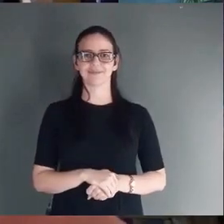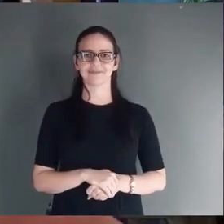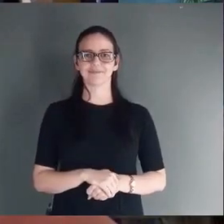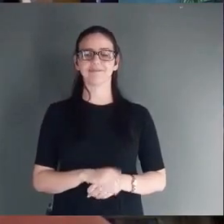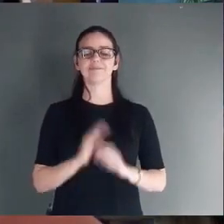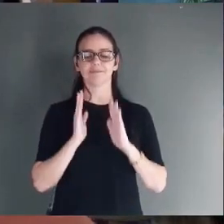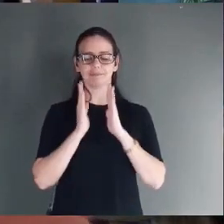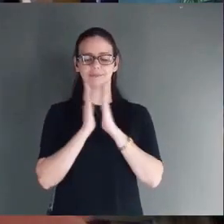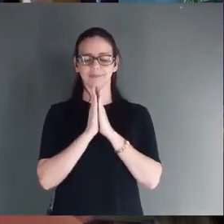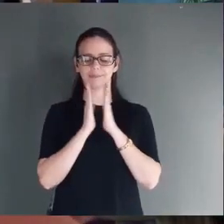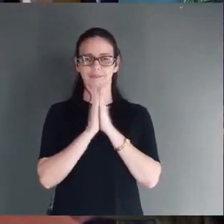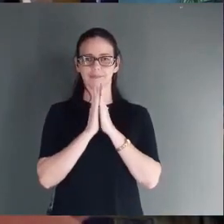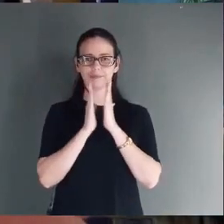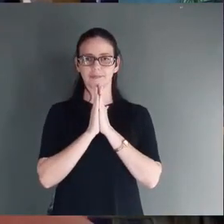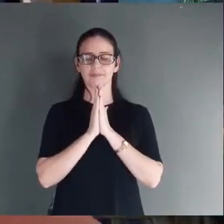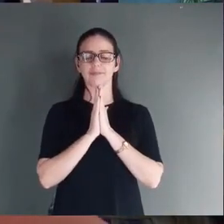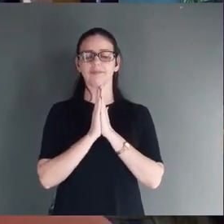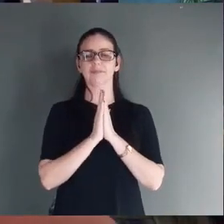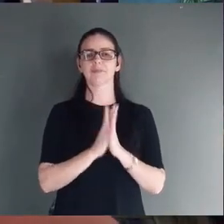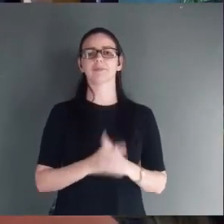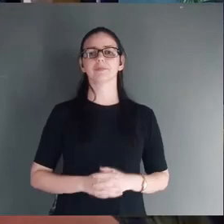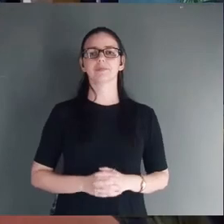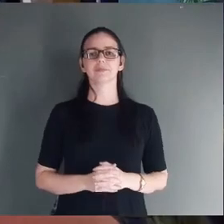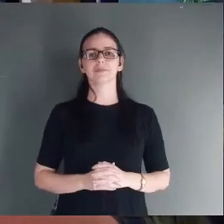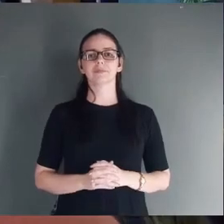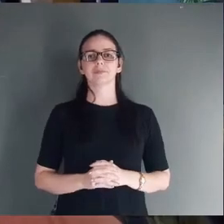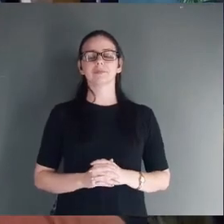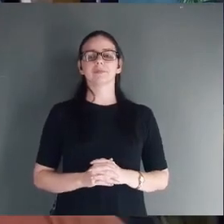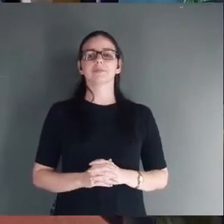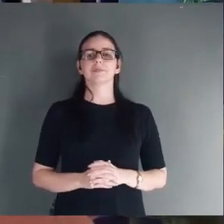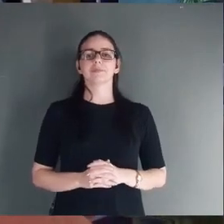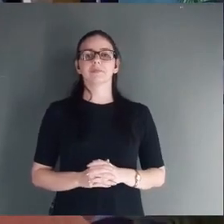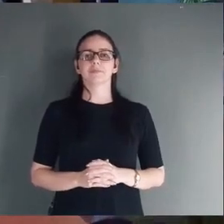Fecha os teus olhos. Todos de olhos fechados. Todos.